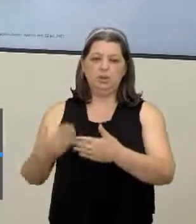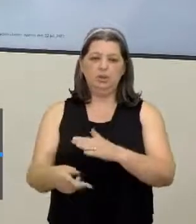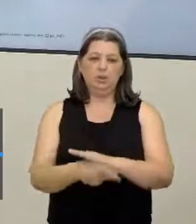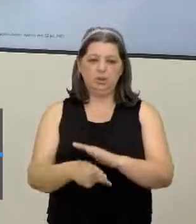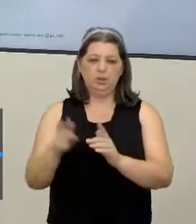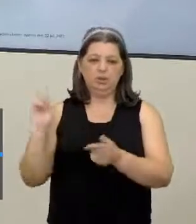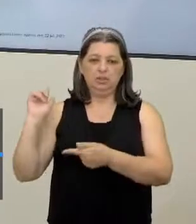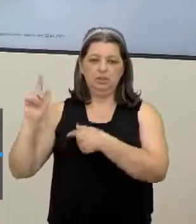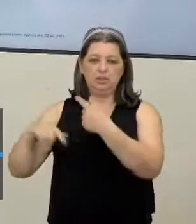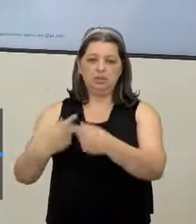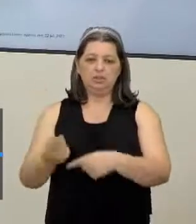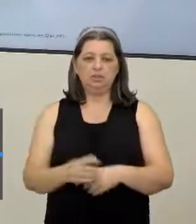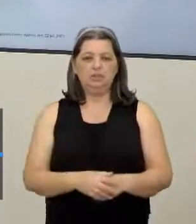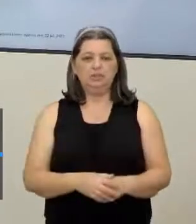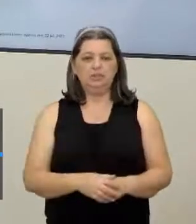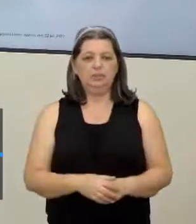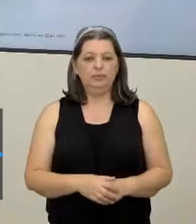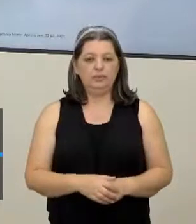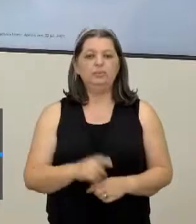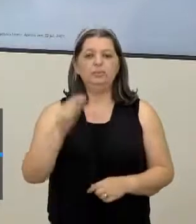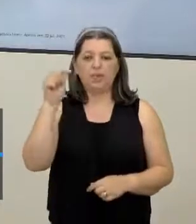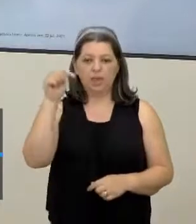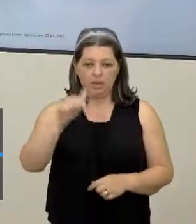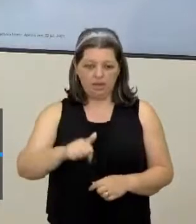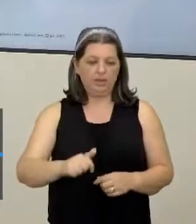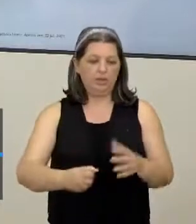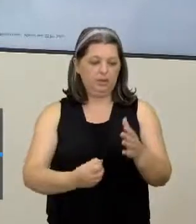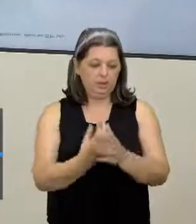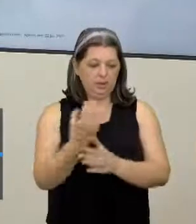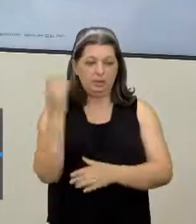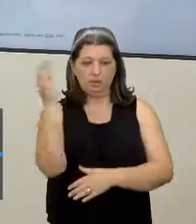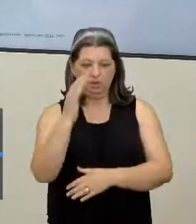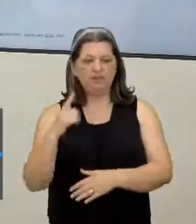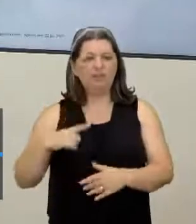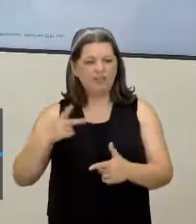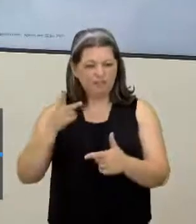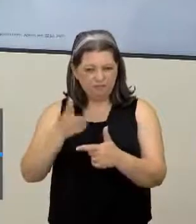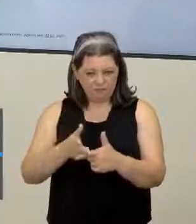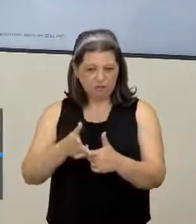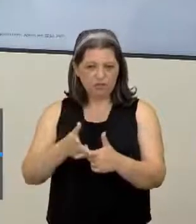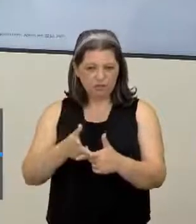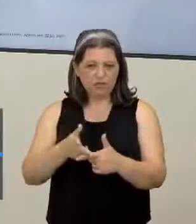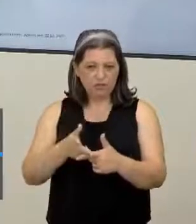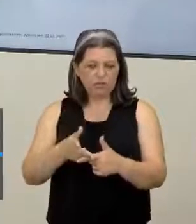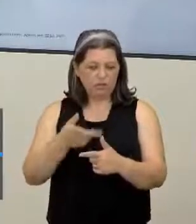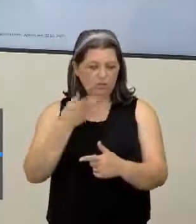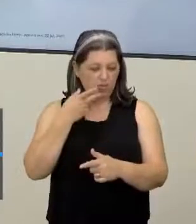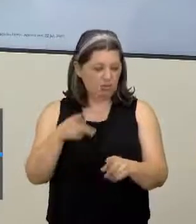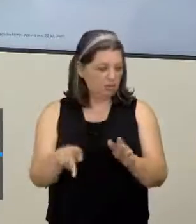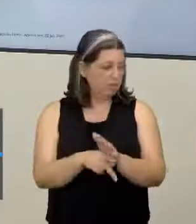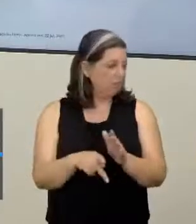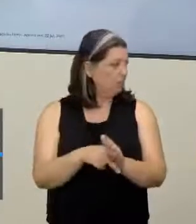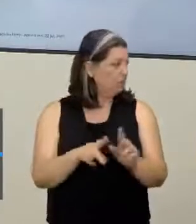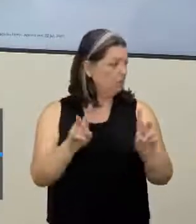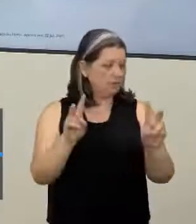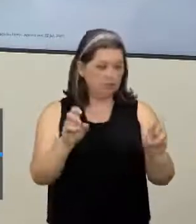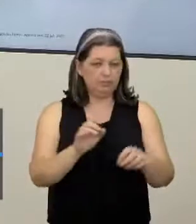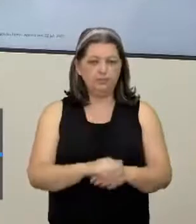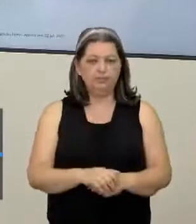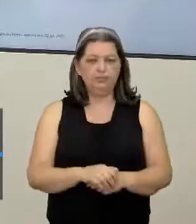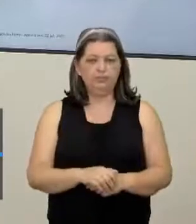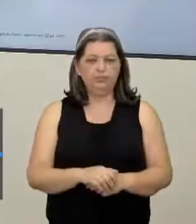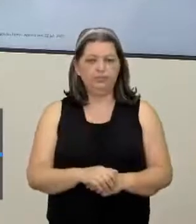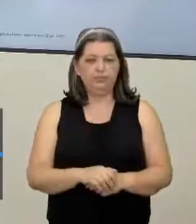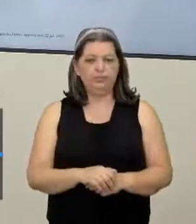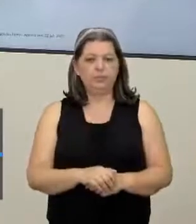mesmo Aqui no Brasil né Tem até um vídeo que eu passo Quando eu falo também sobre essas Questões